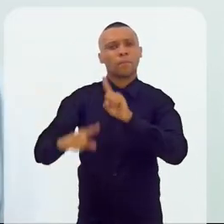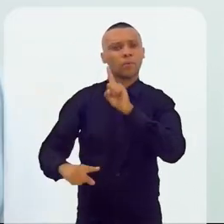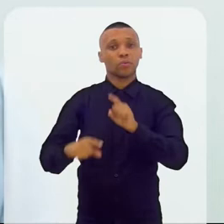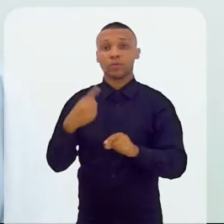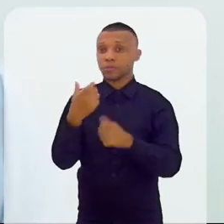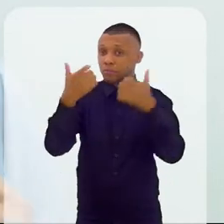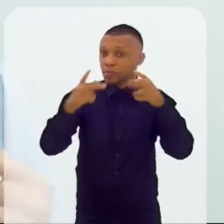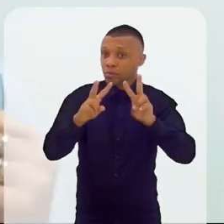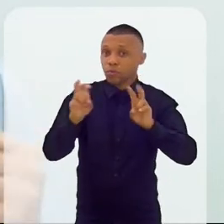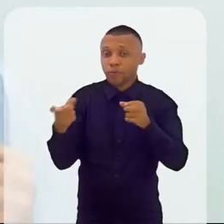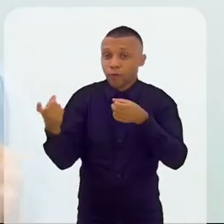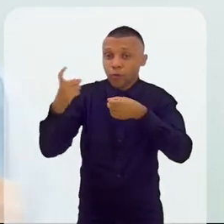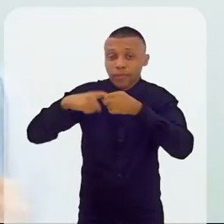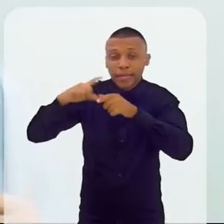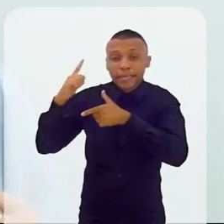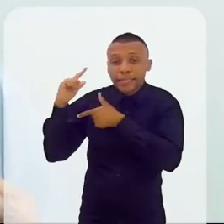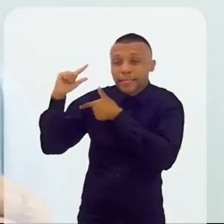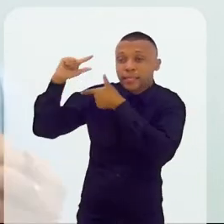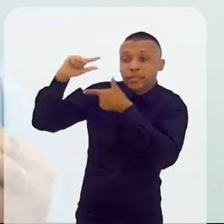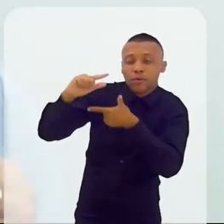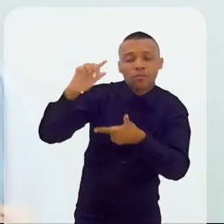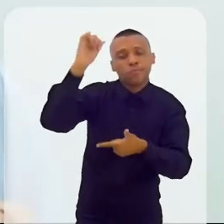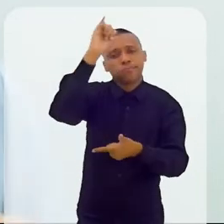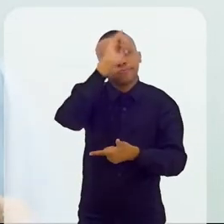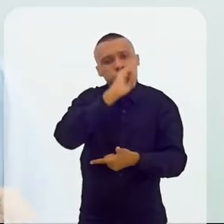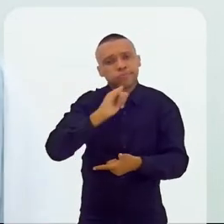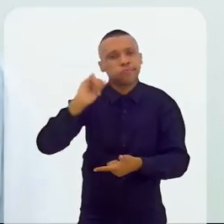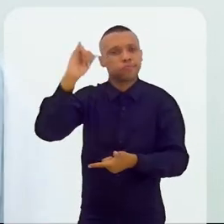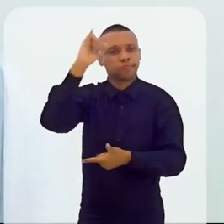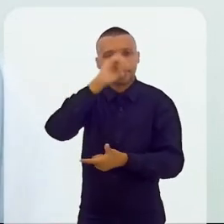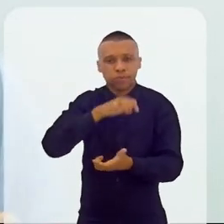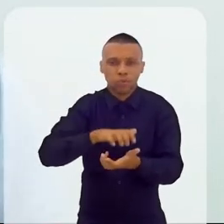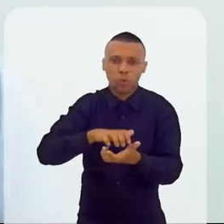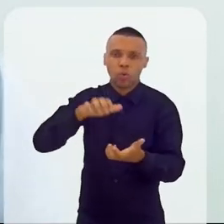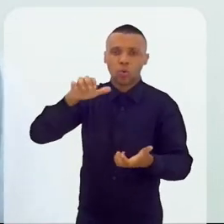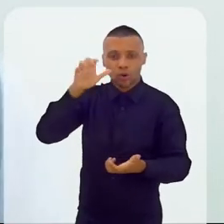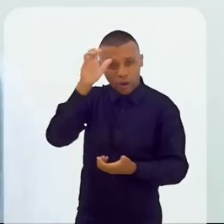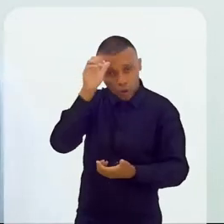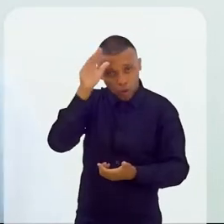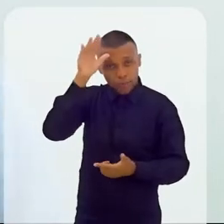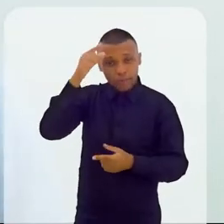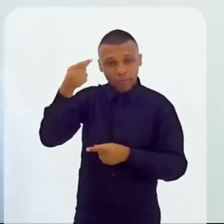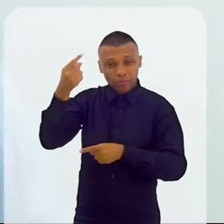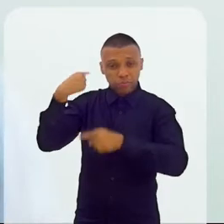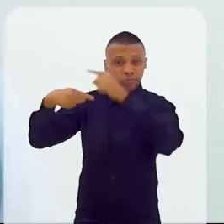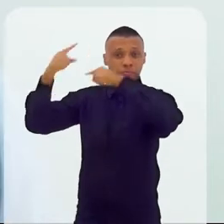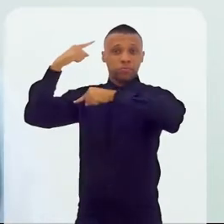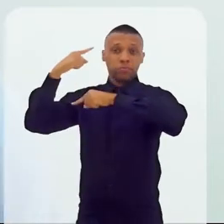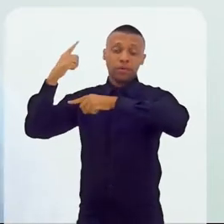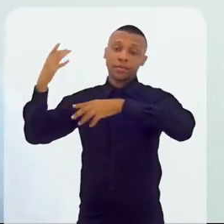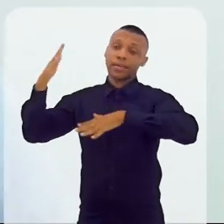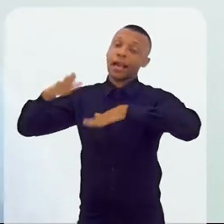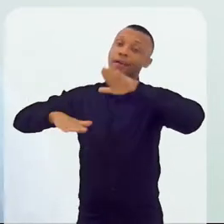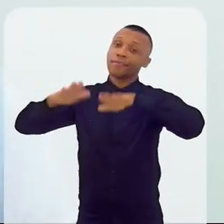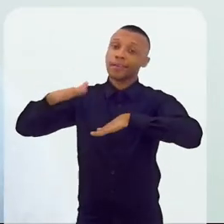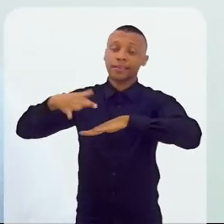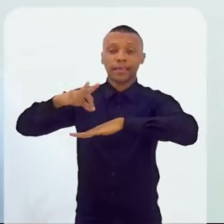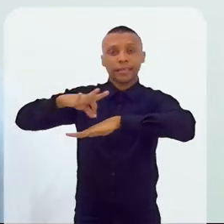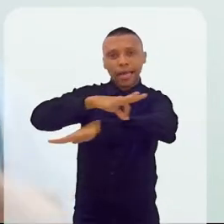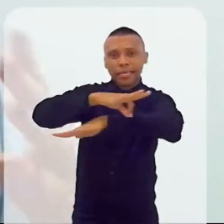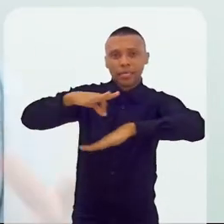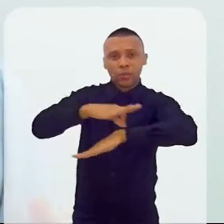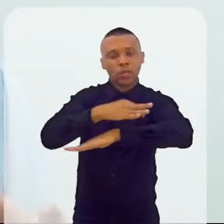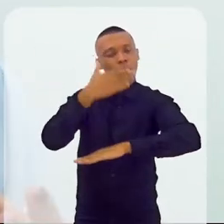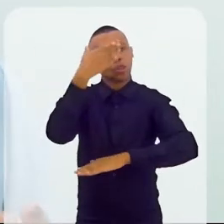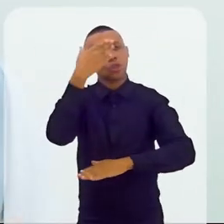de voltar a tradições antigas e conhecimentos tradicionais que normalmente não são vistos pela arquitetura.